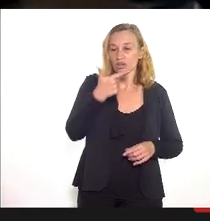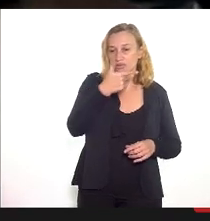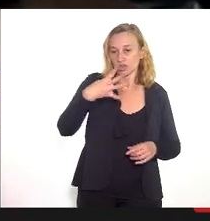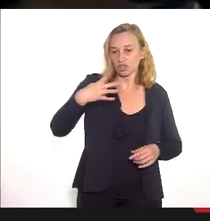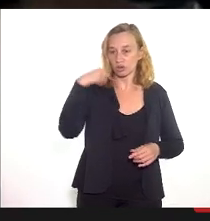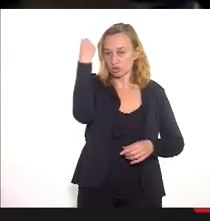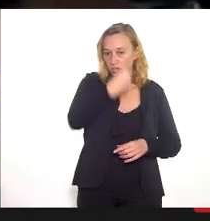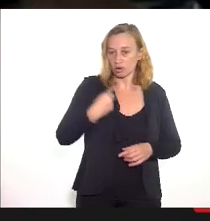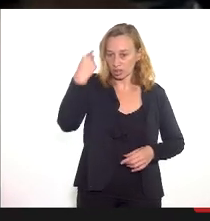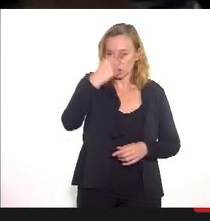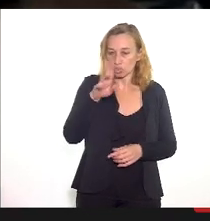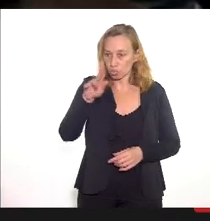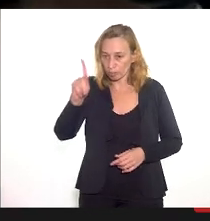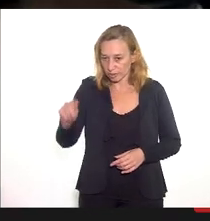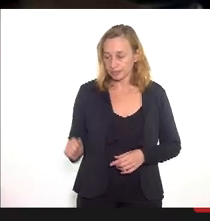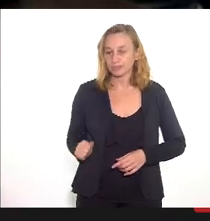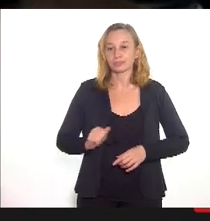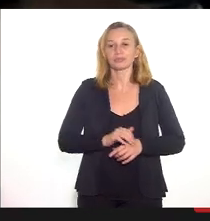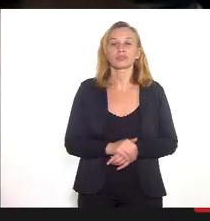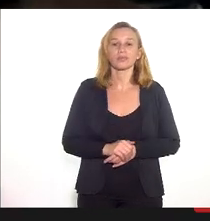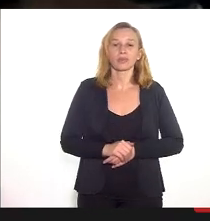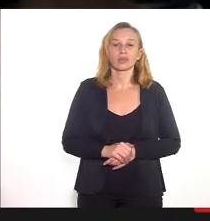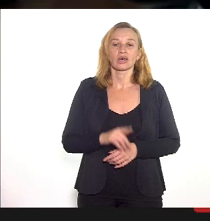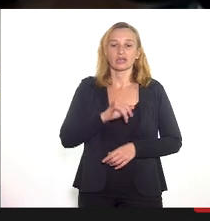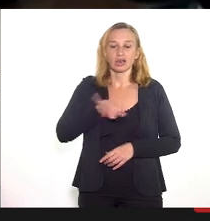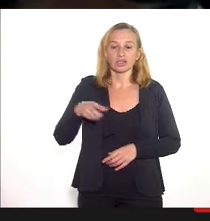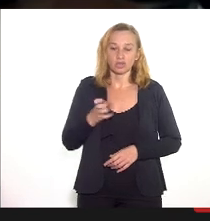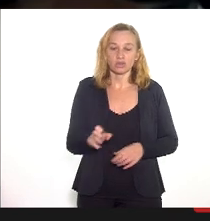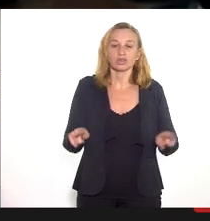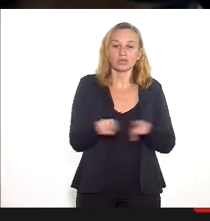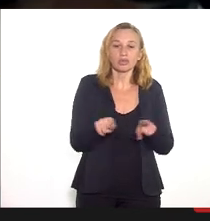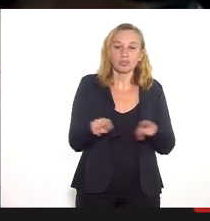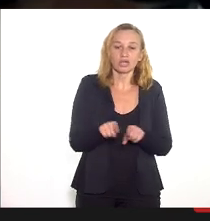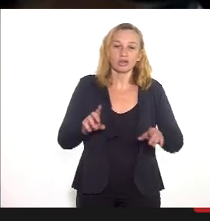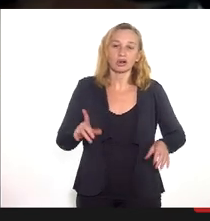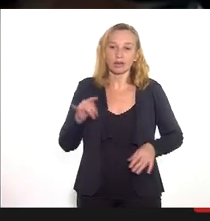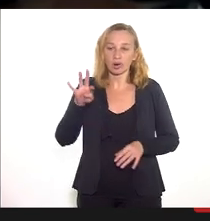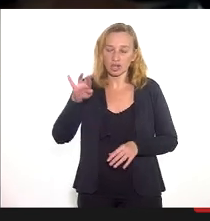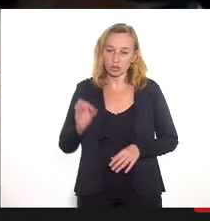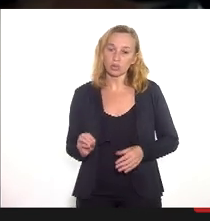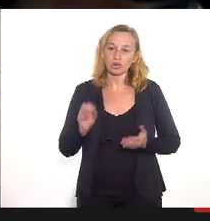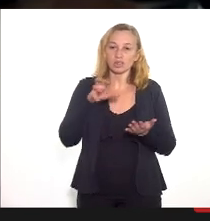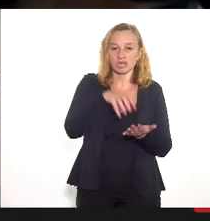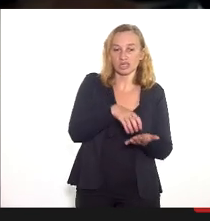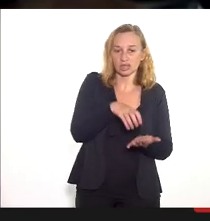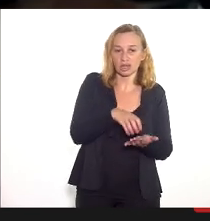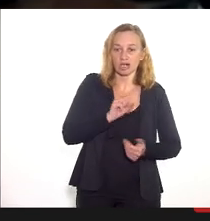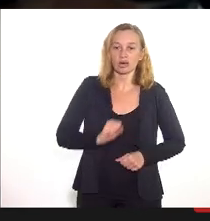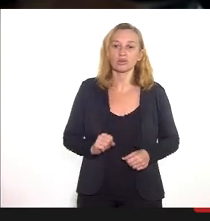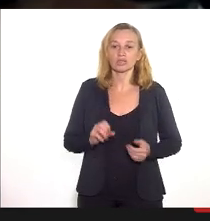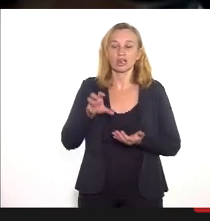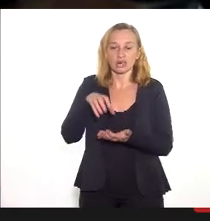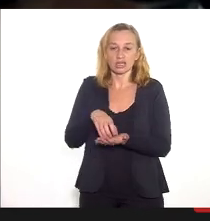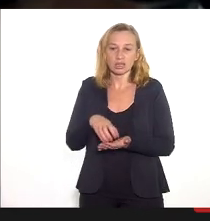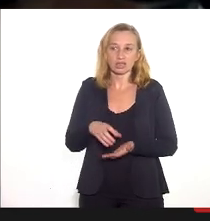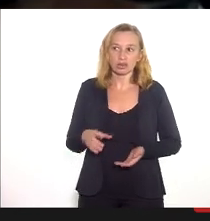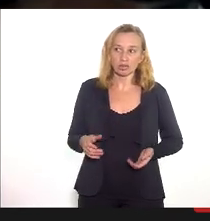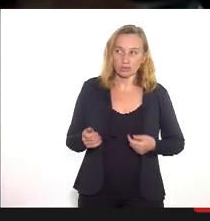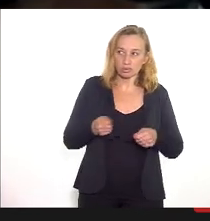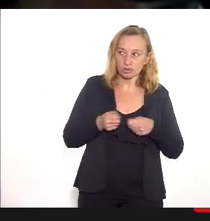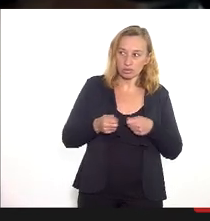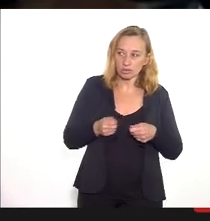da CEAP A SES-RJ mantém também o Laboratório Central Neonutos a Central Estadual de Regulação o